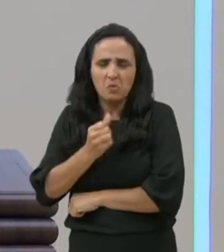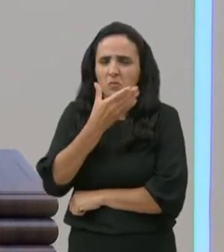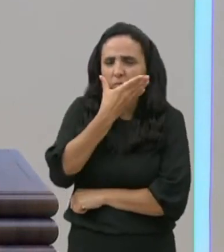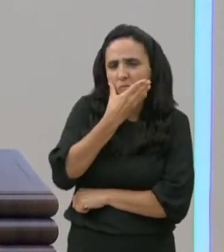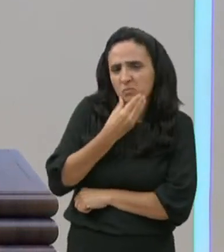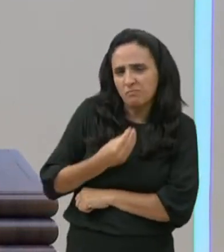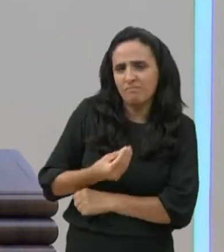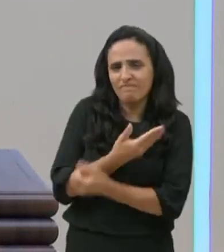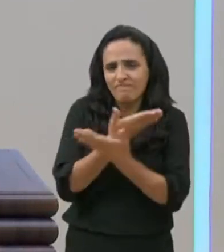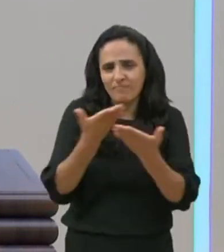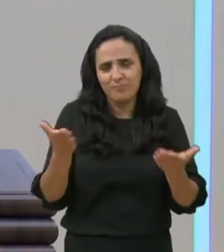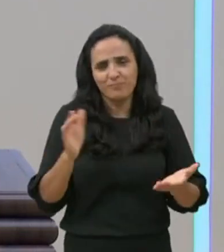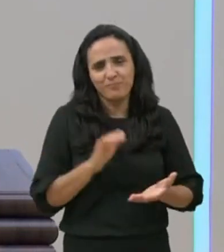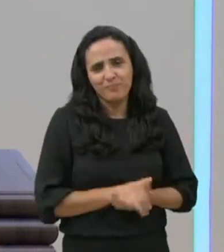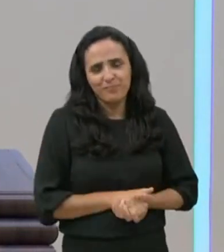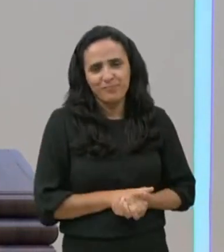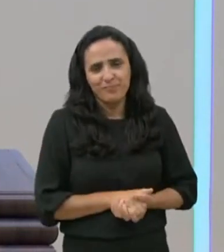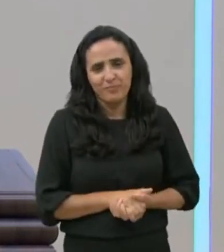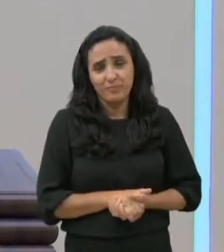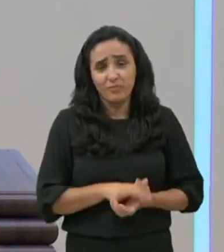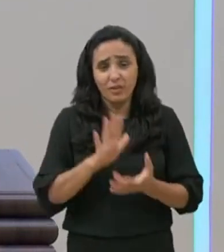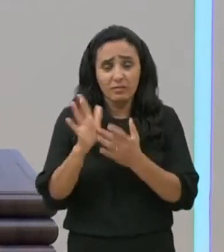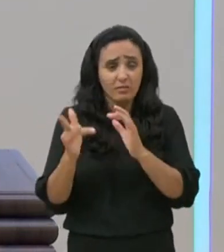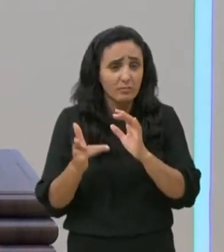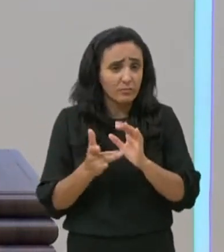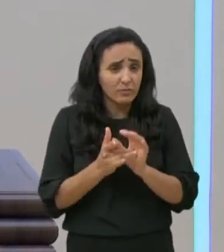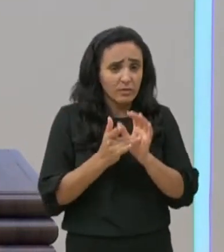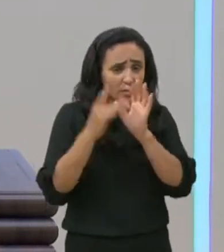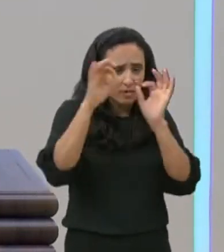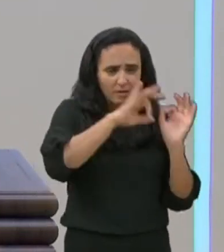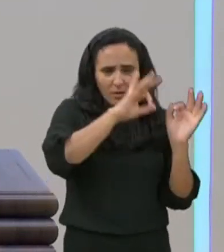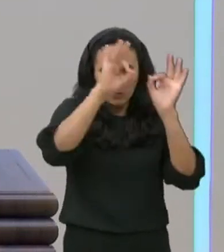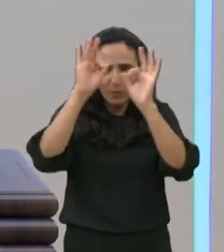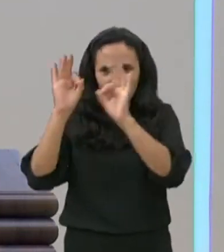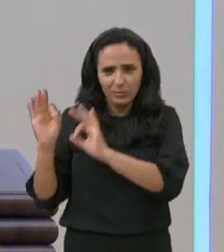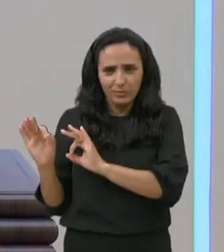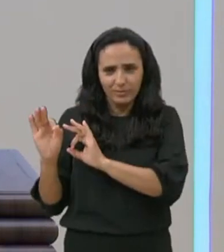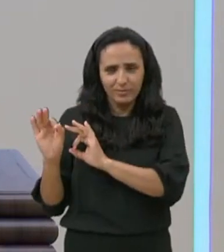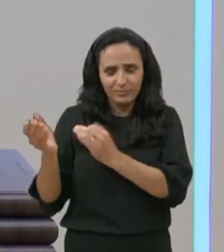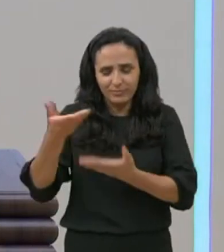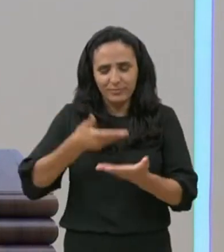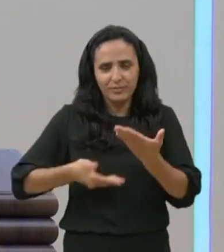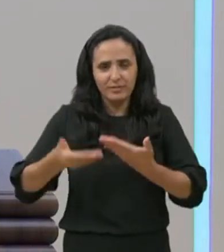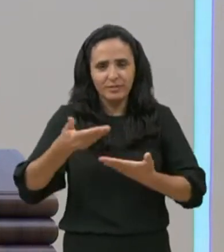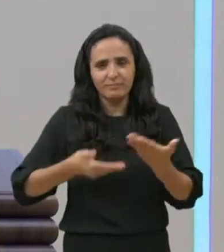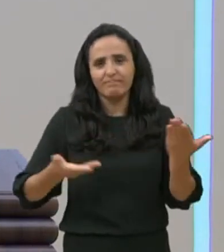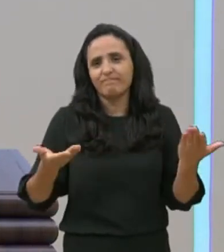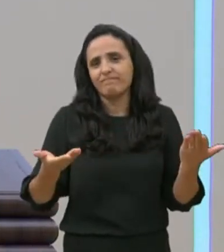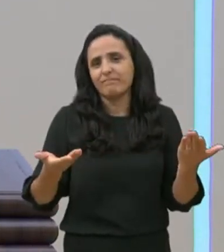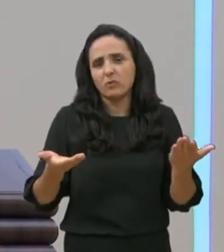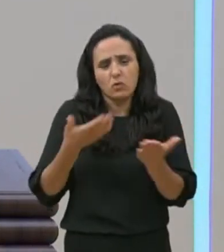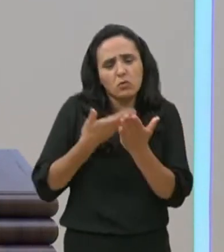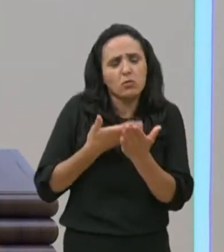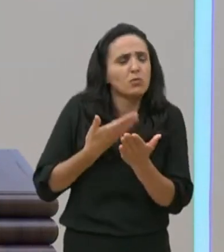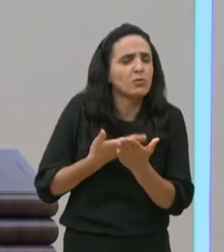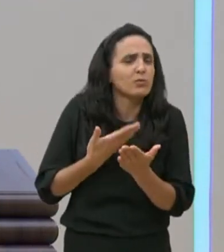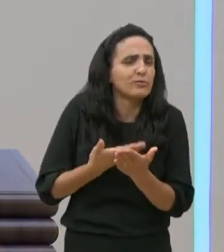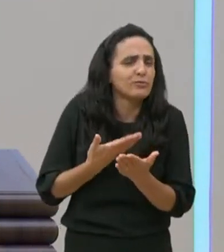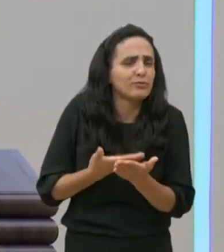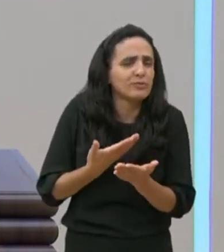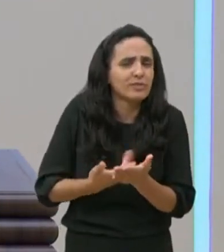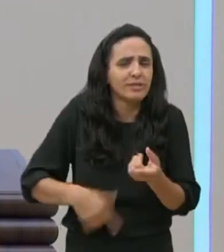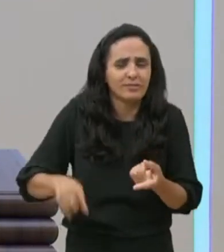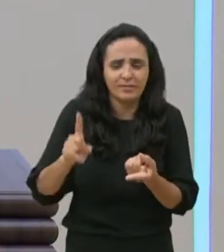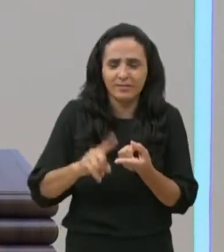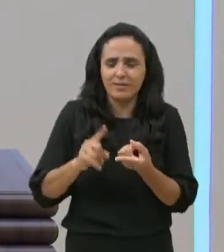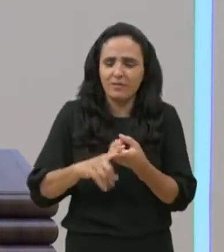e eu quero dizer para você, que está nos acompanhando neste momento, cultuando conosco, meditando também conosco,